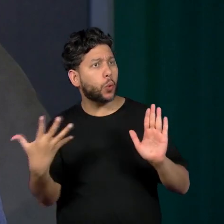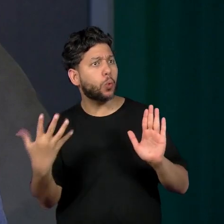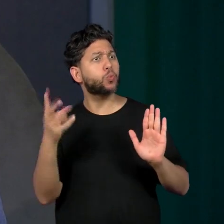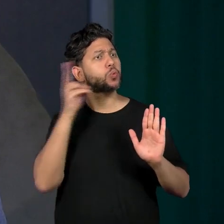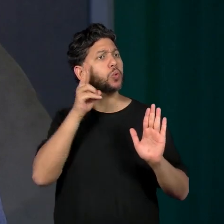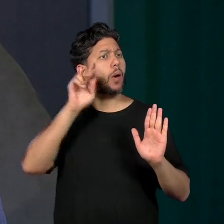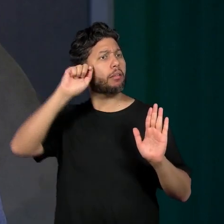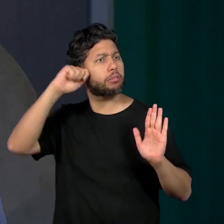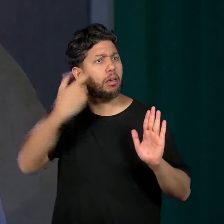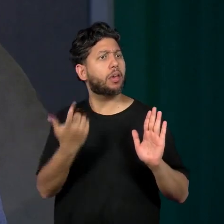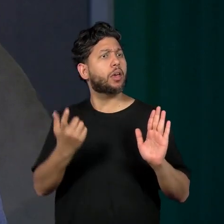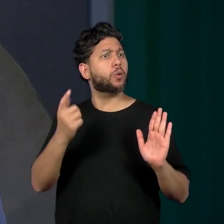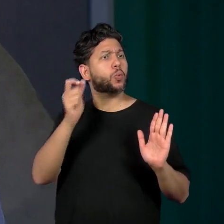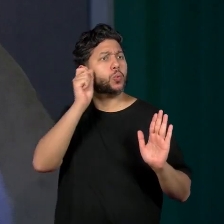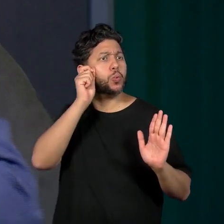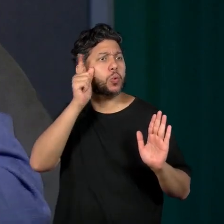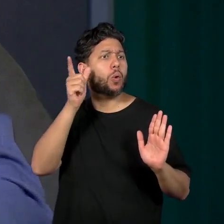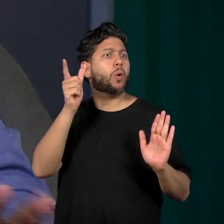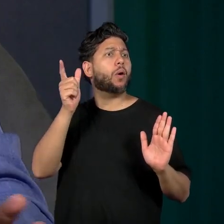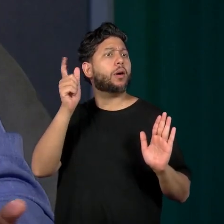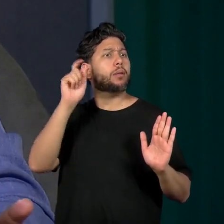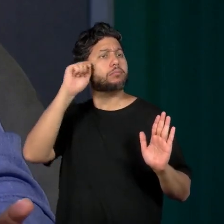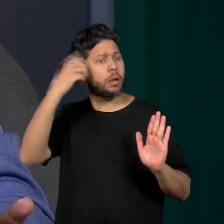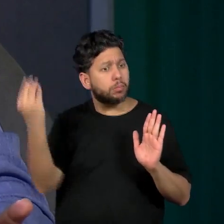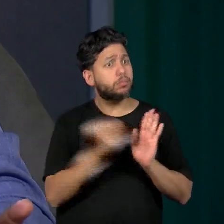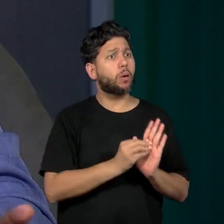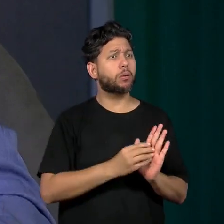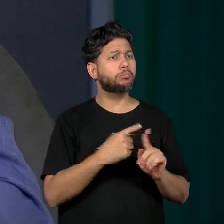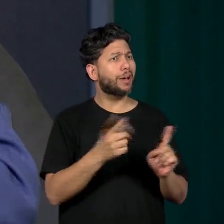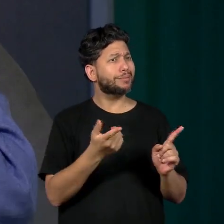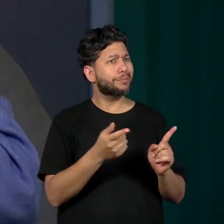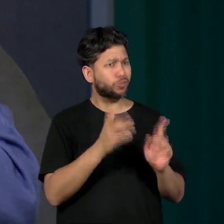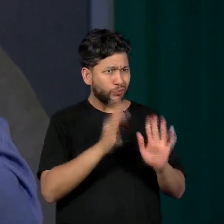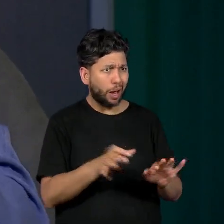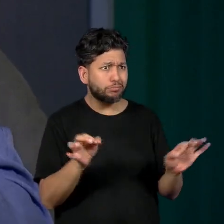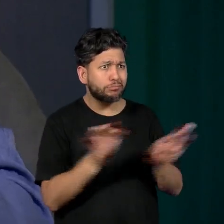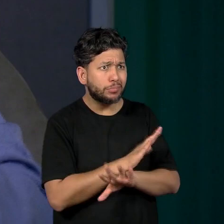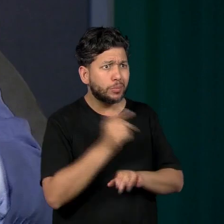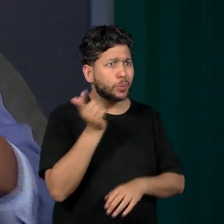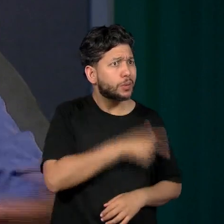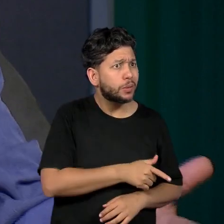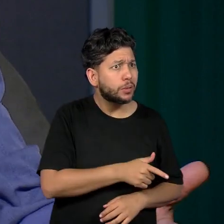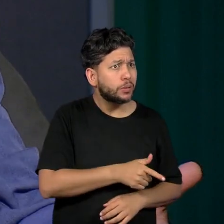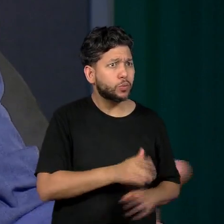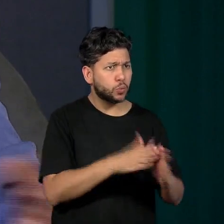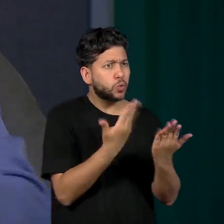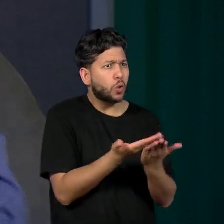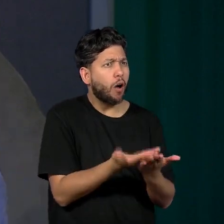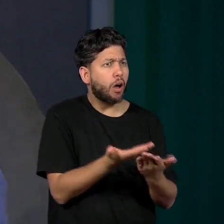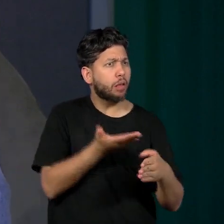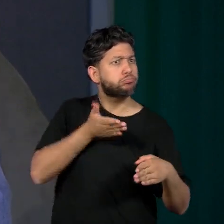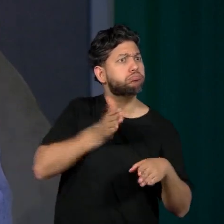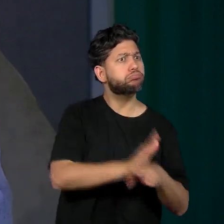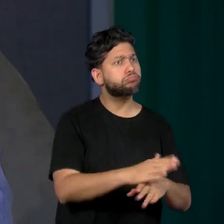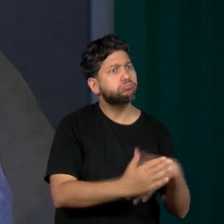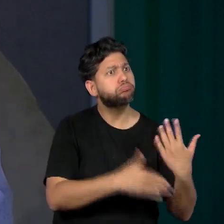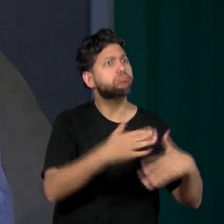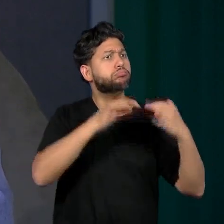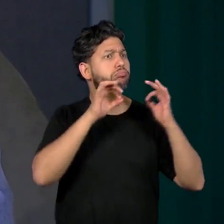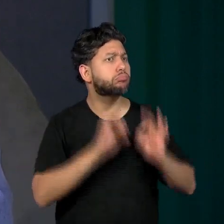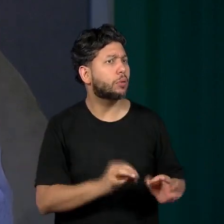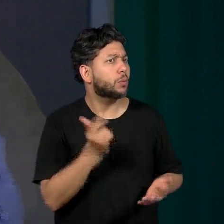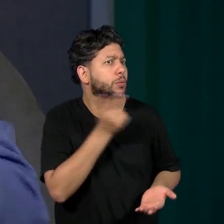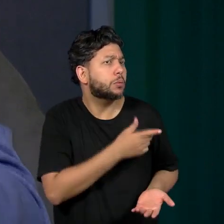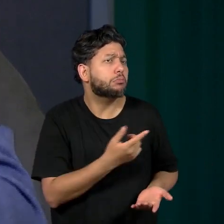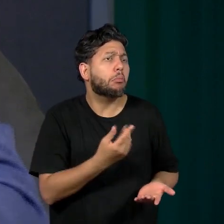negro e a história da cultura afro-brasileira, ainda não cumpriu seus objetivos, ainda não conseguiu chegar na sua plenitude, nas suas